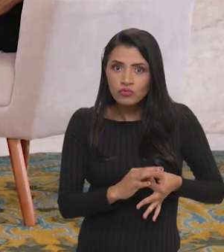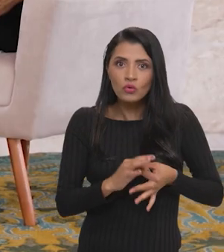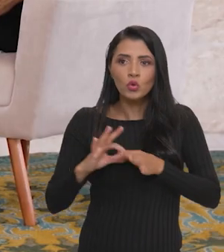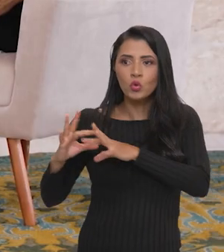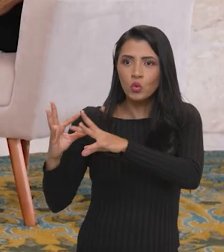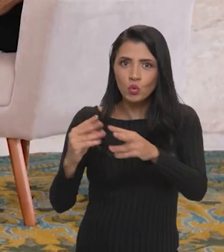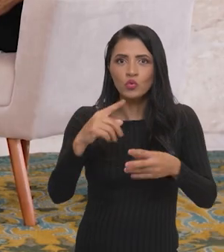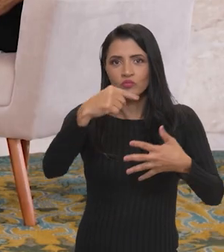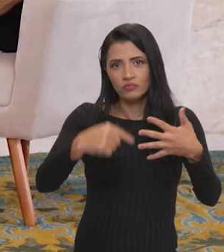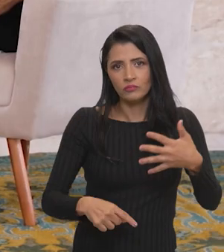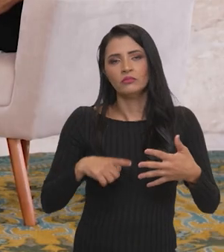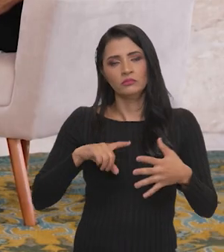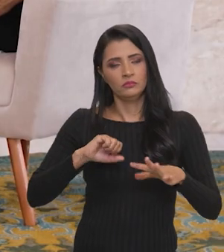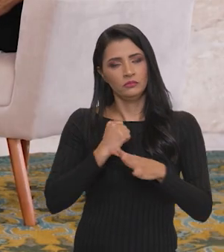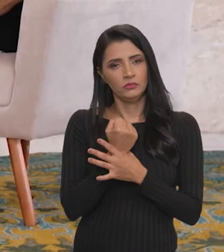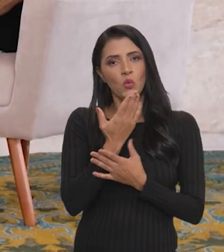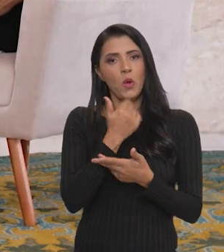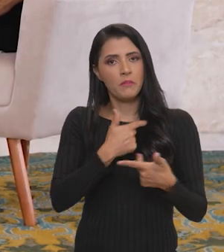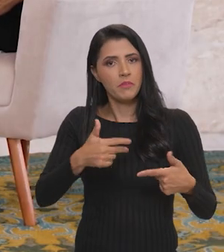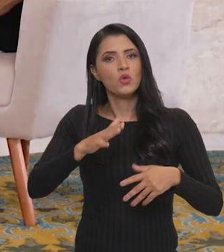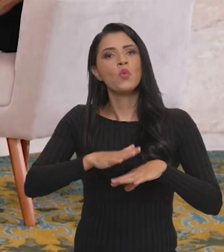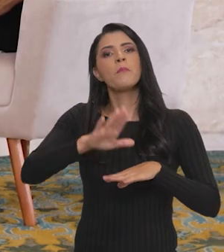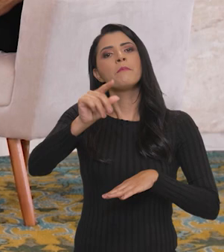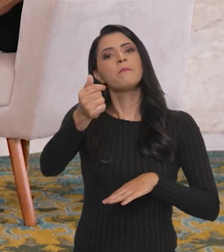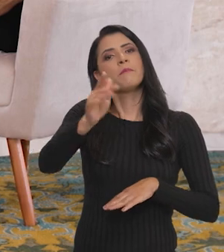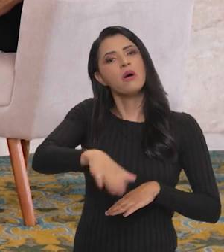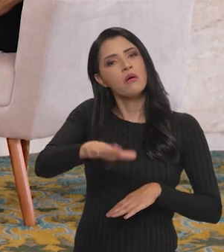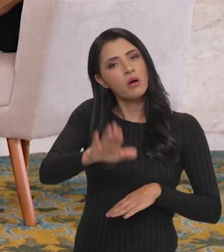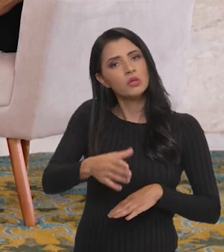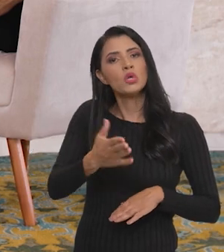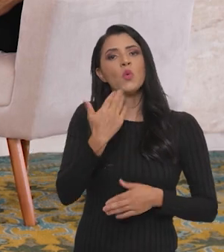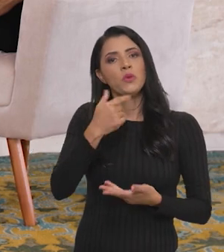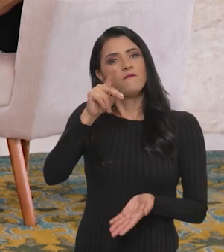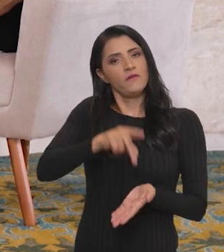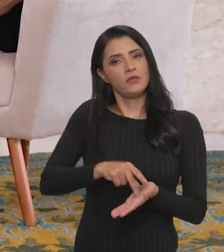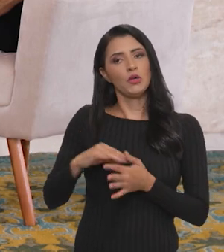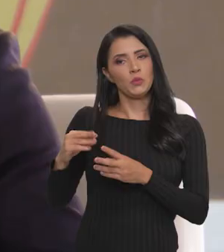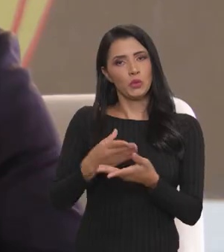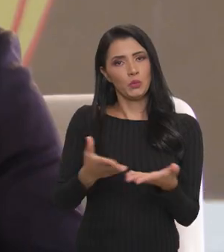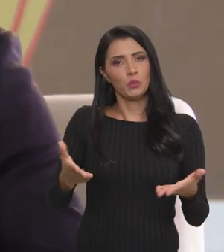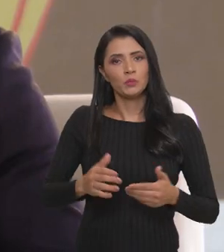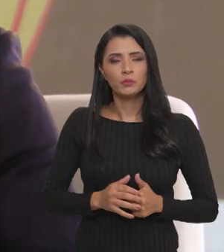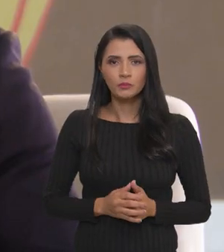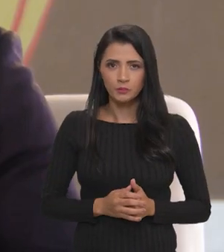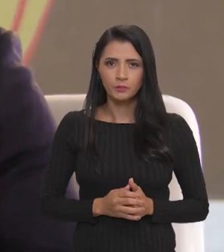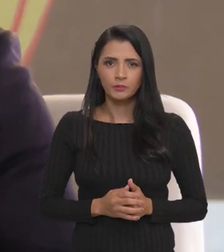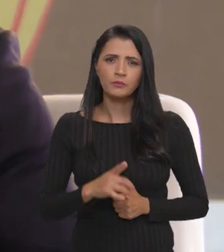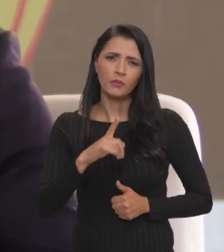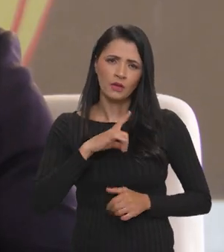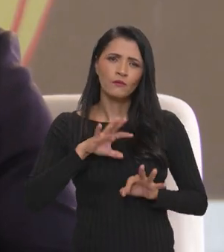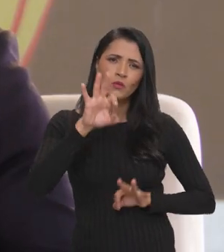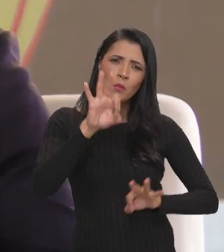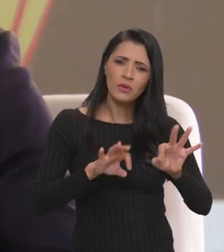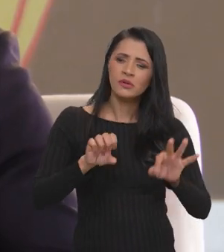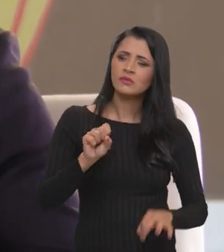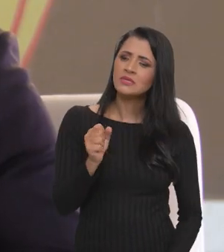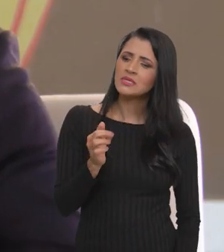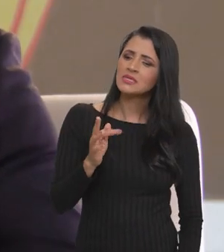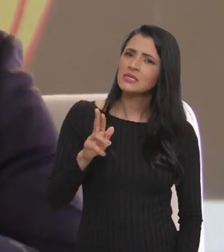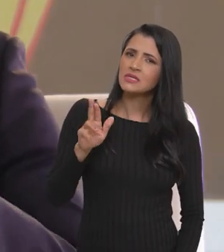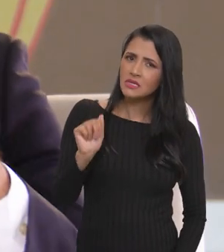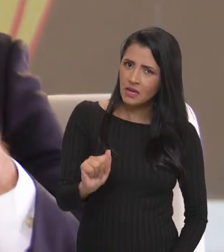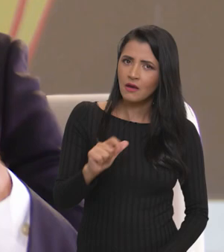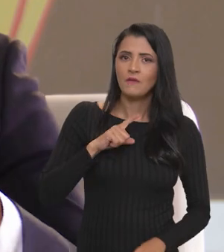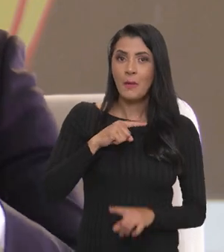instrumentos, a gente quer garantir o alimento mais barato e a comida de verdade para todos e todas. Agora, a gente teve o Plano Safra